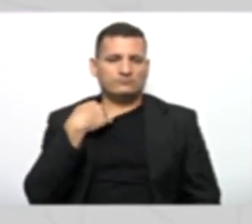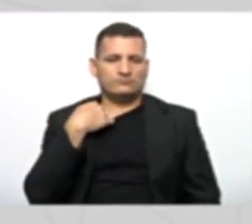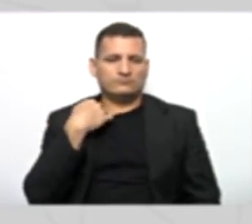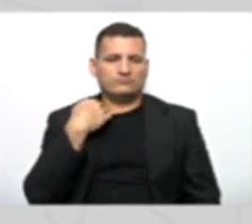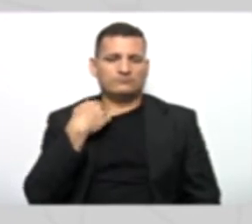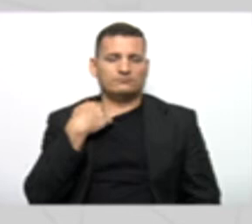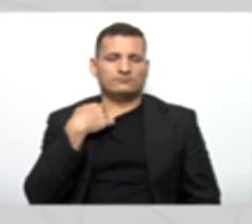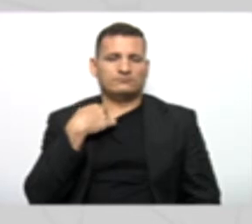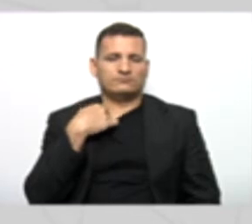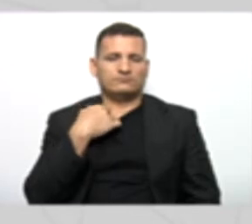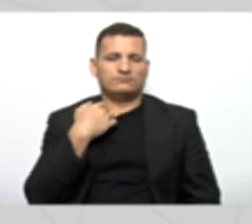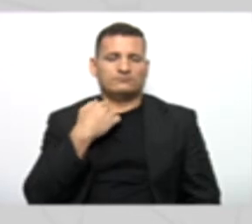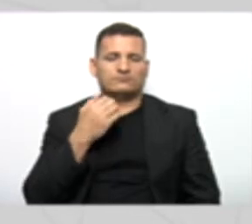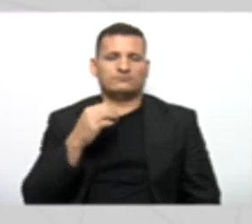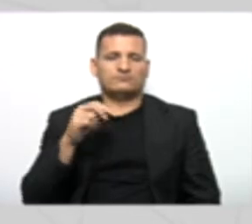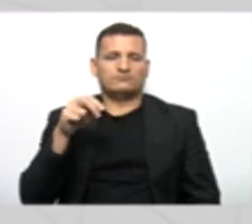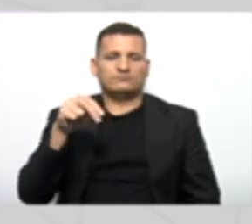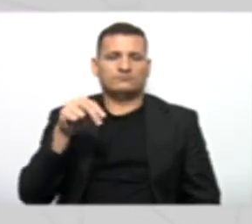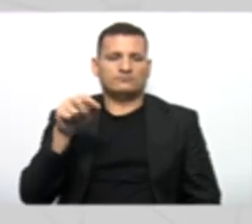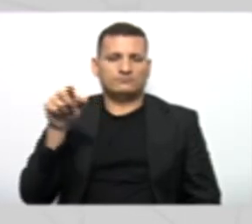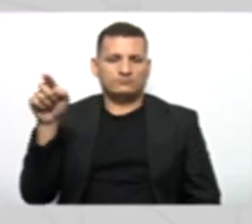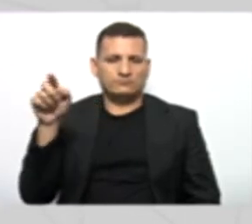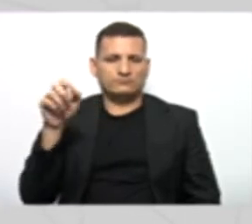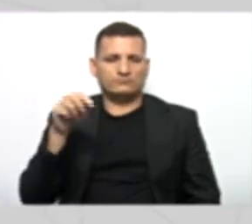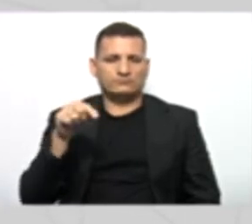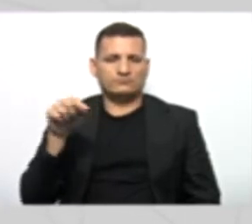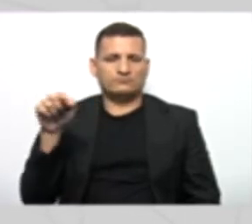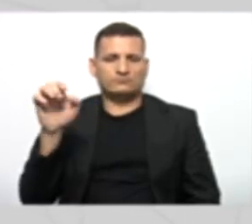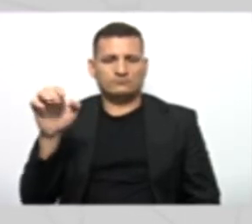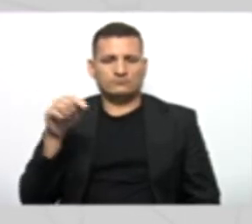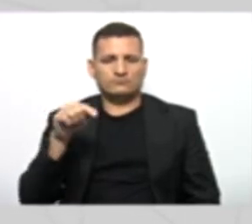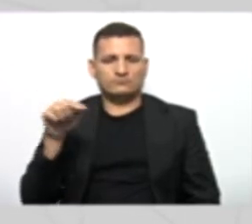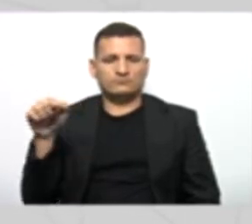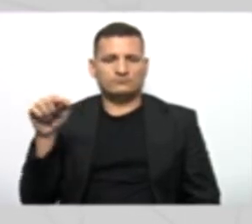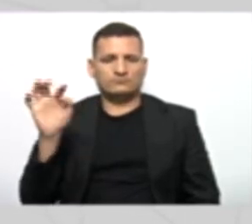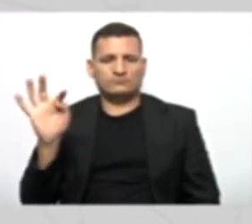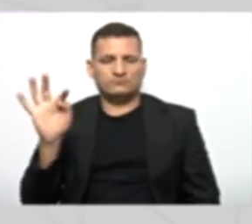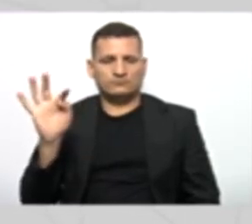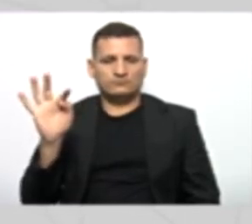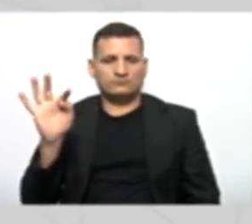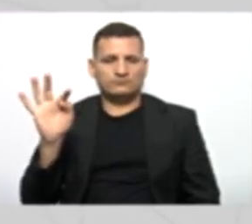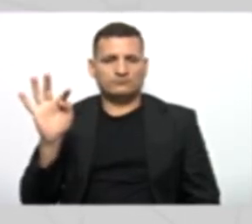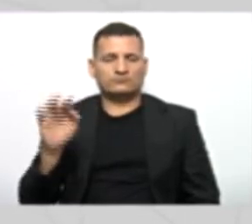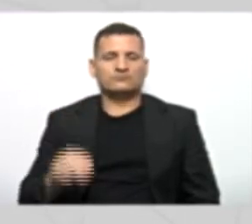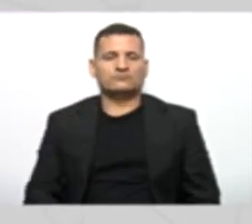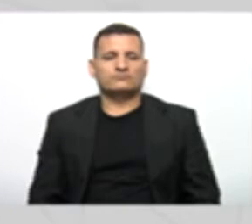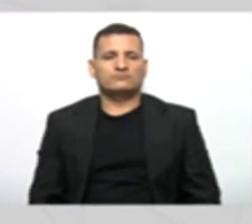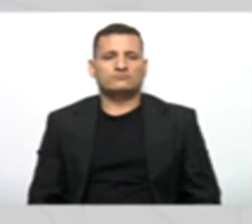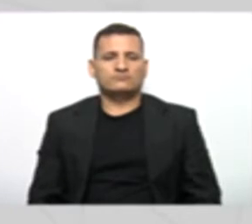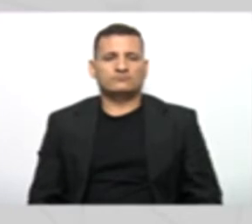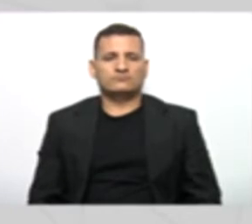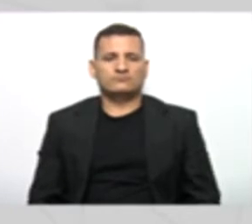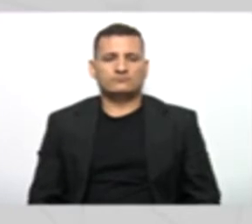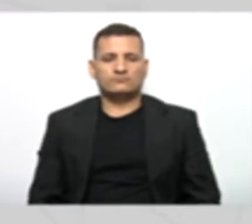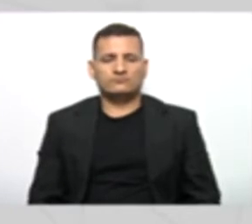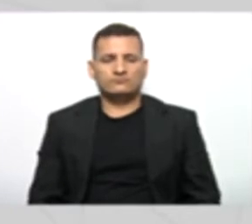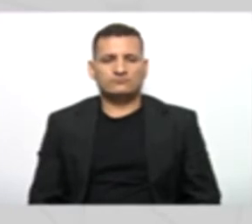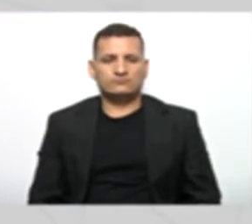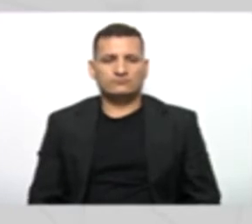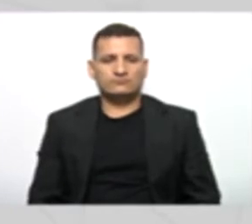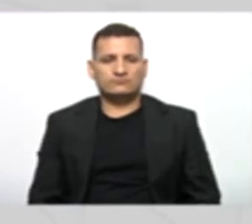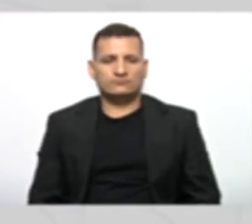N, E e T, sendo atribuído respectivamente a cada um dos atributos correspondentes.